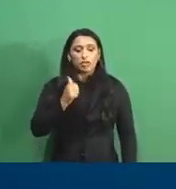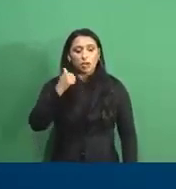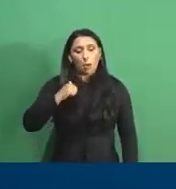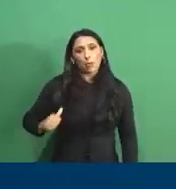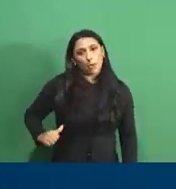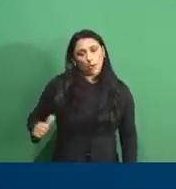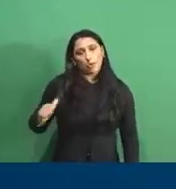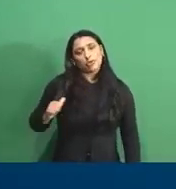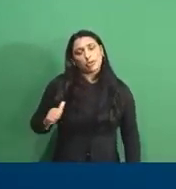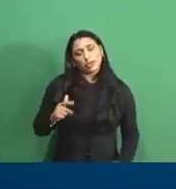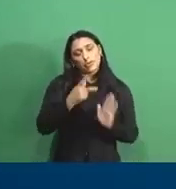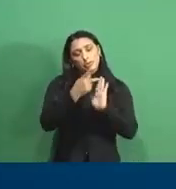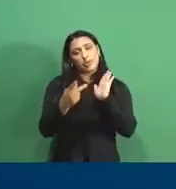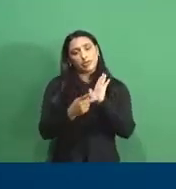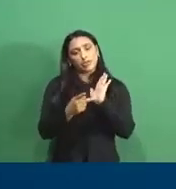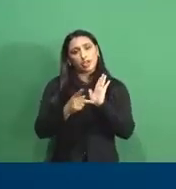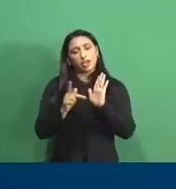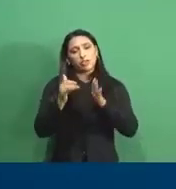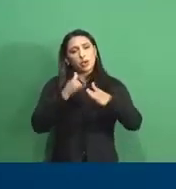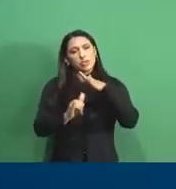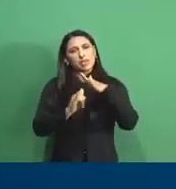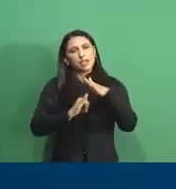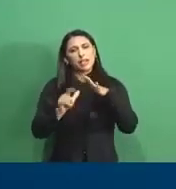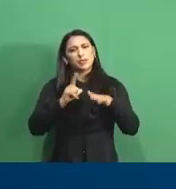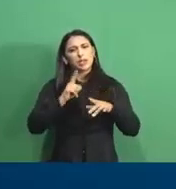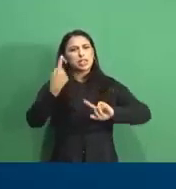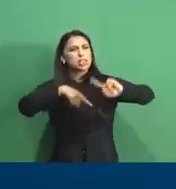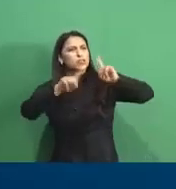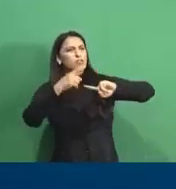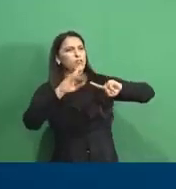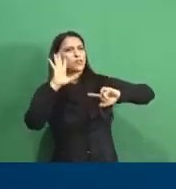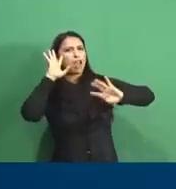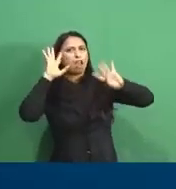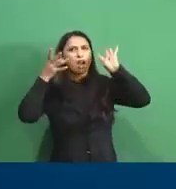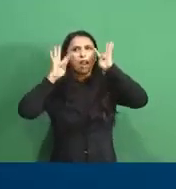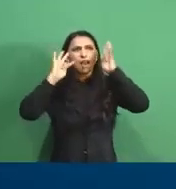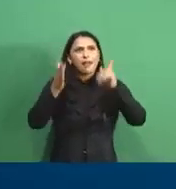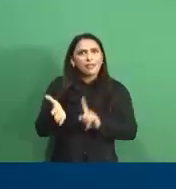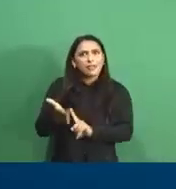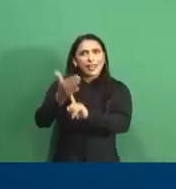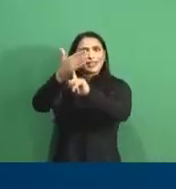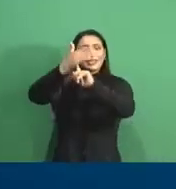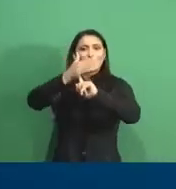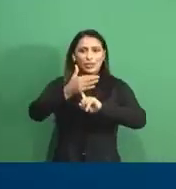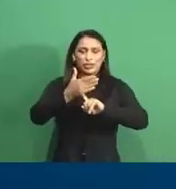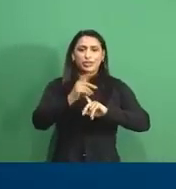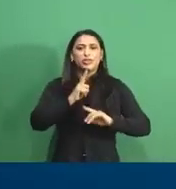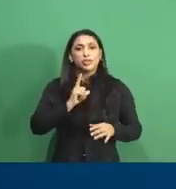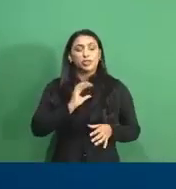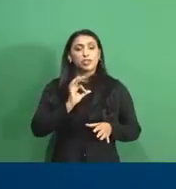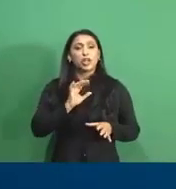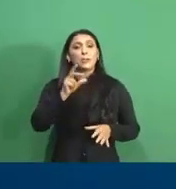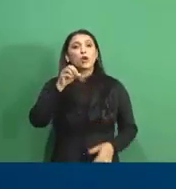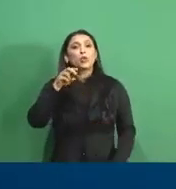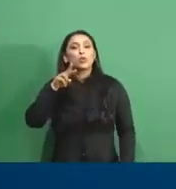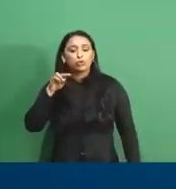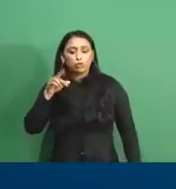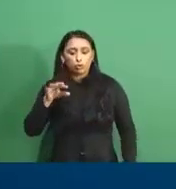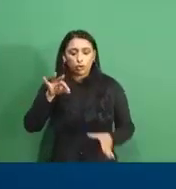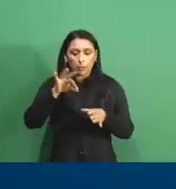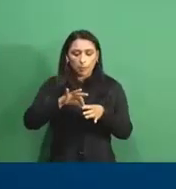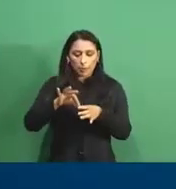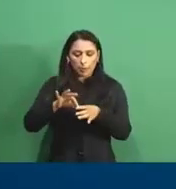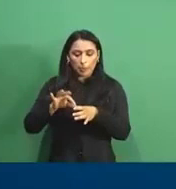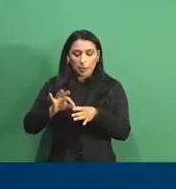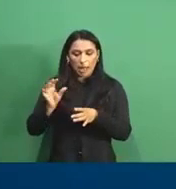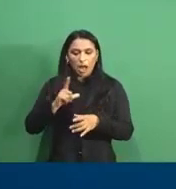founder da Agritê, uma startup que busca desenvolver soluções tecnológicas para a fruticultura. O primeiro produto que está